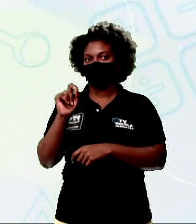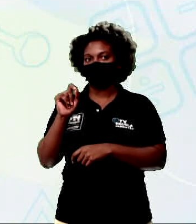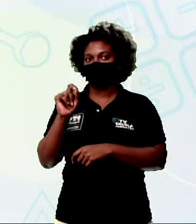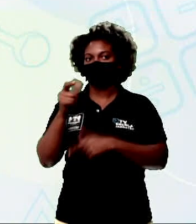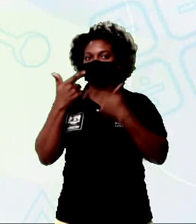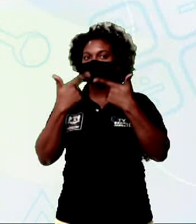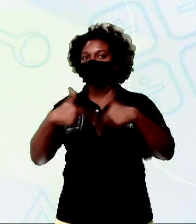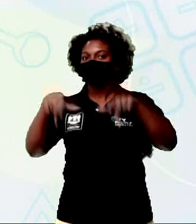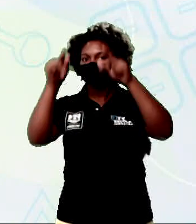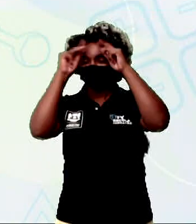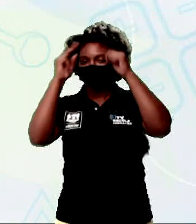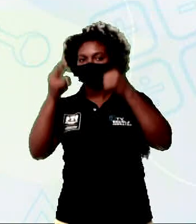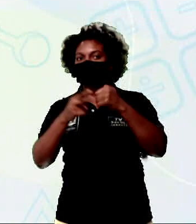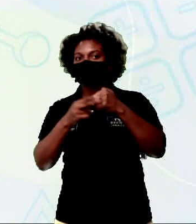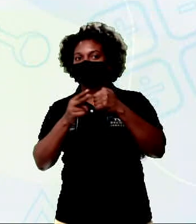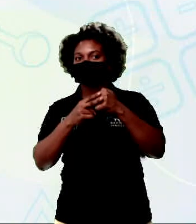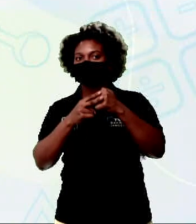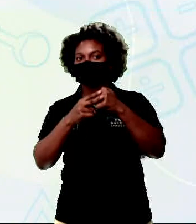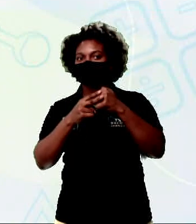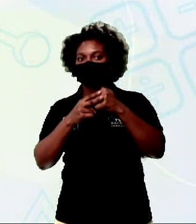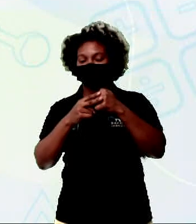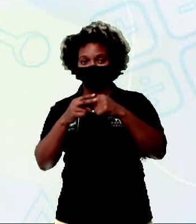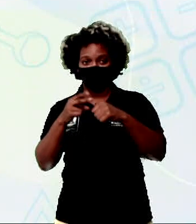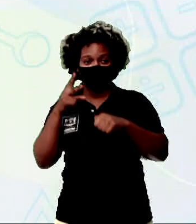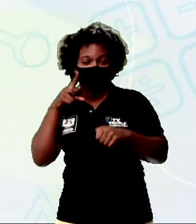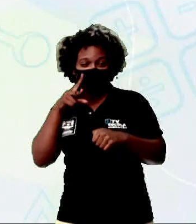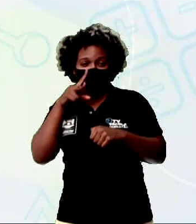verbal muito mais presente.